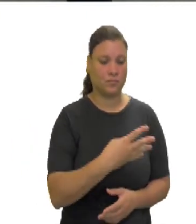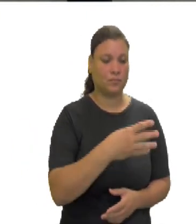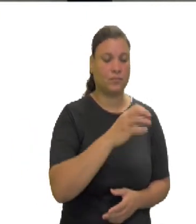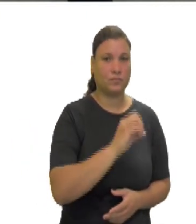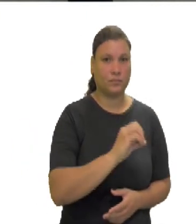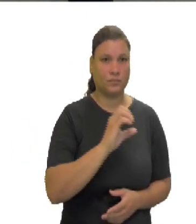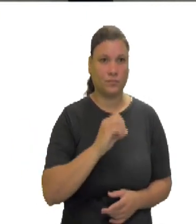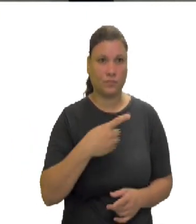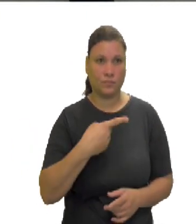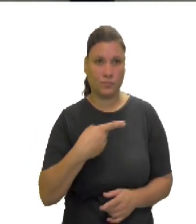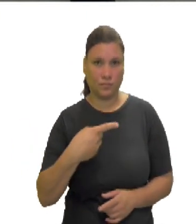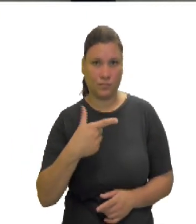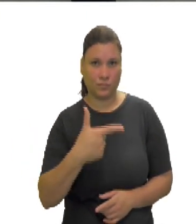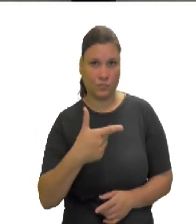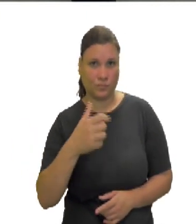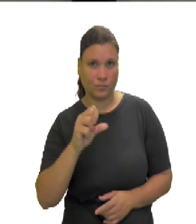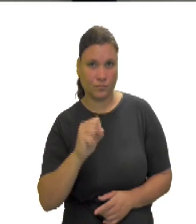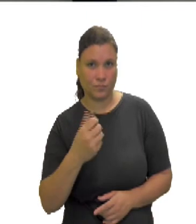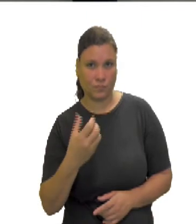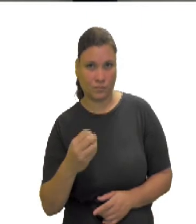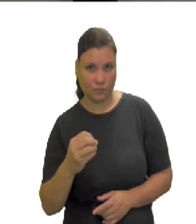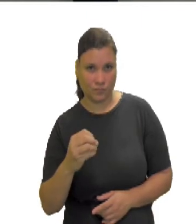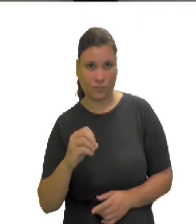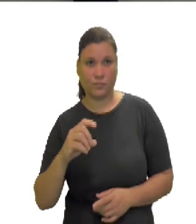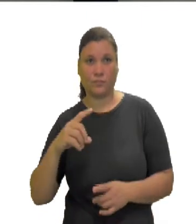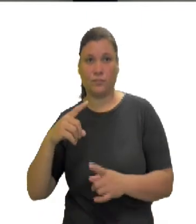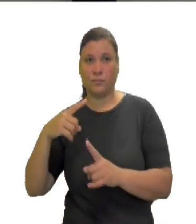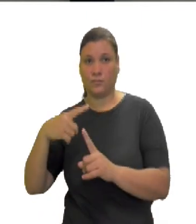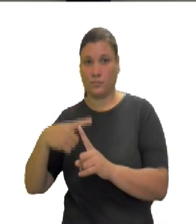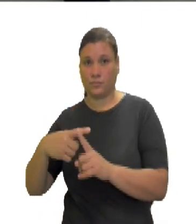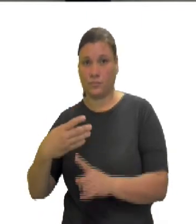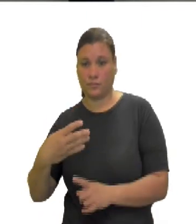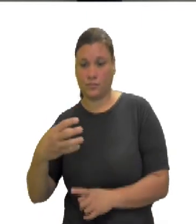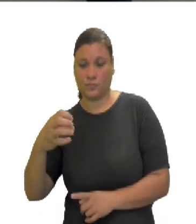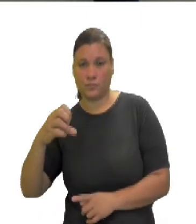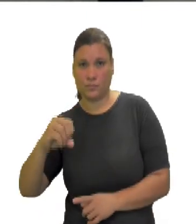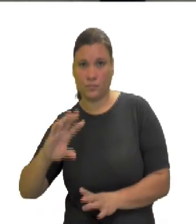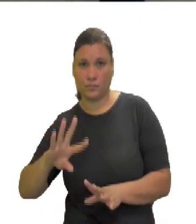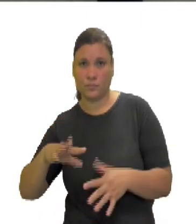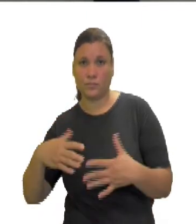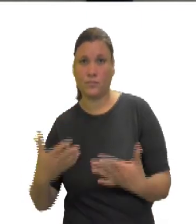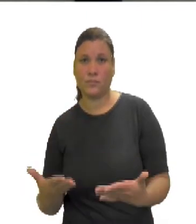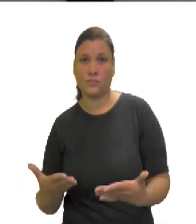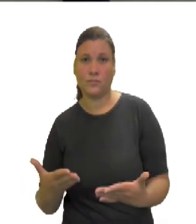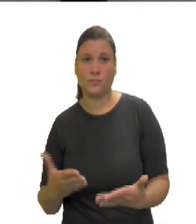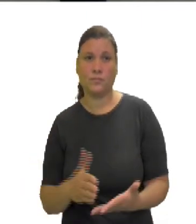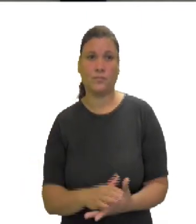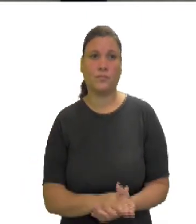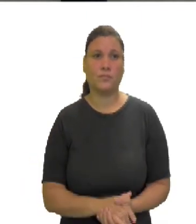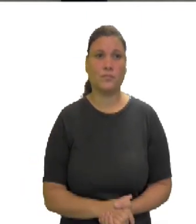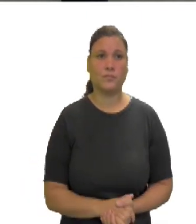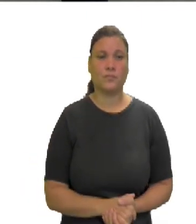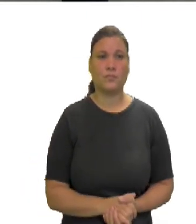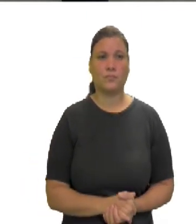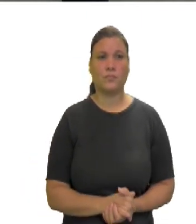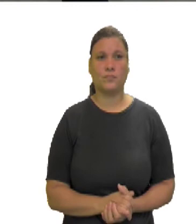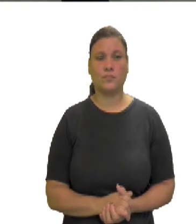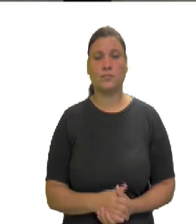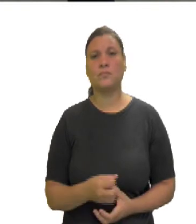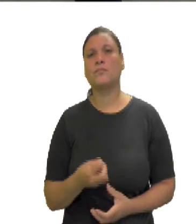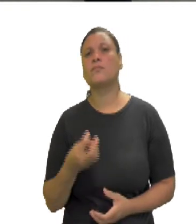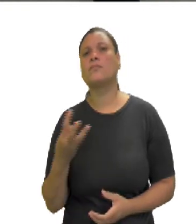280 mais 49. 400 menos 280.